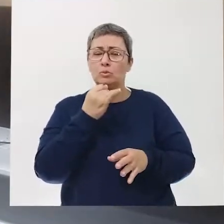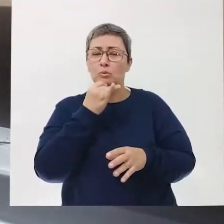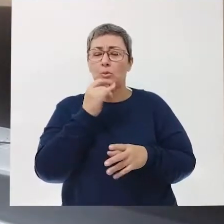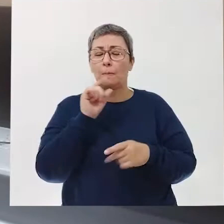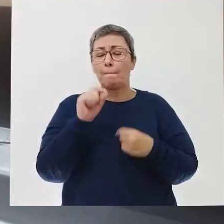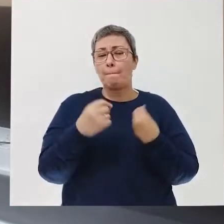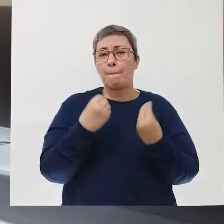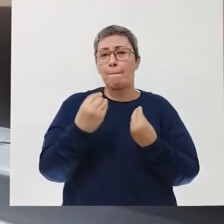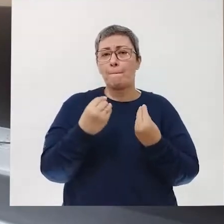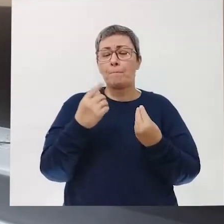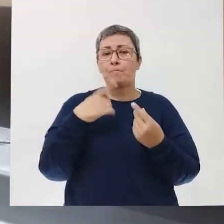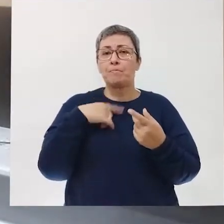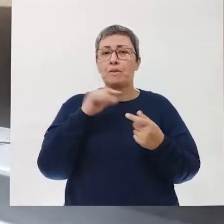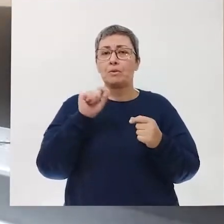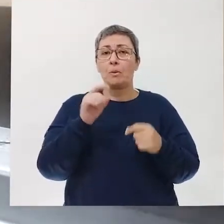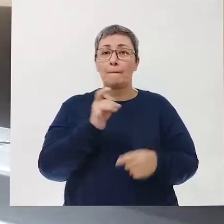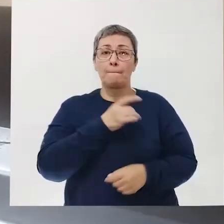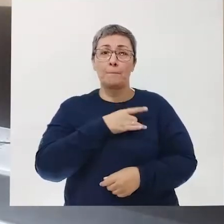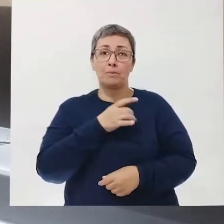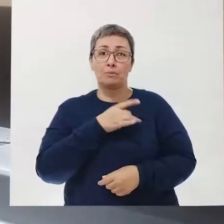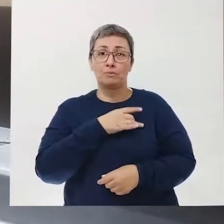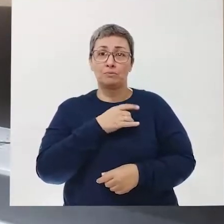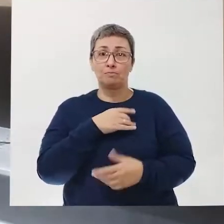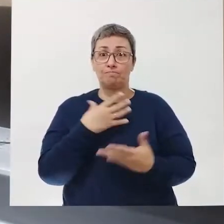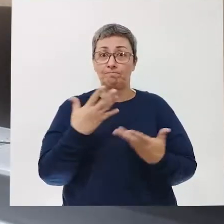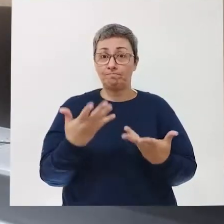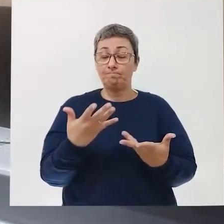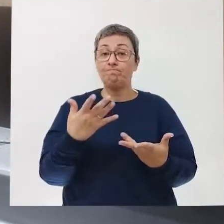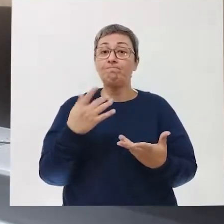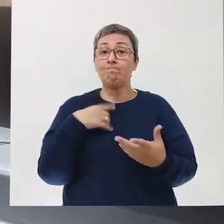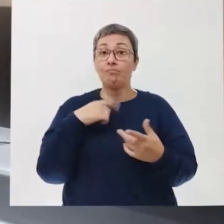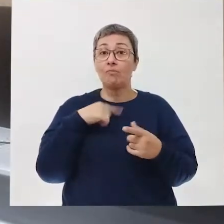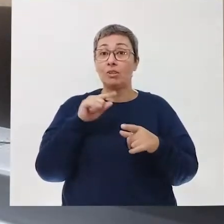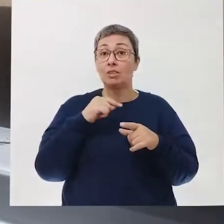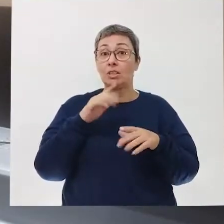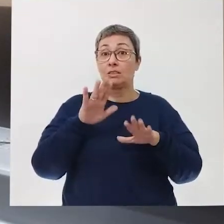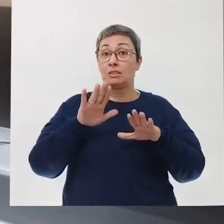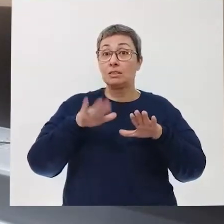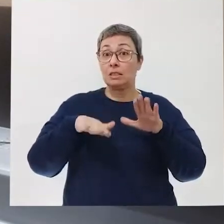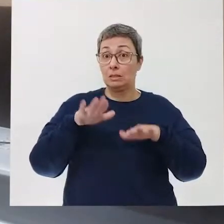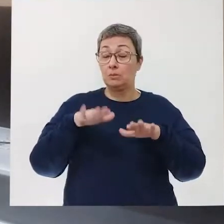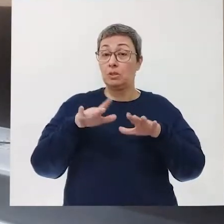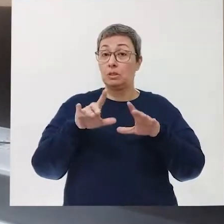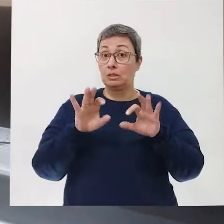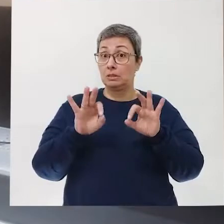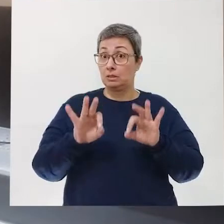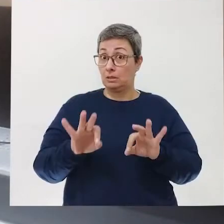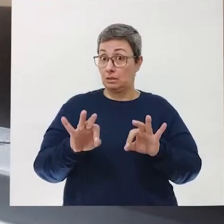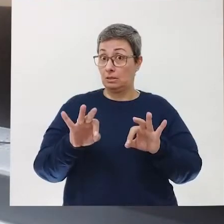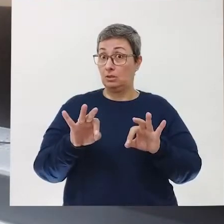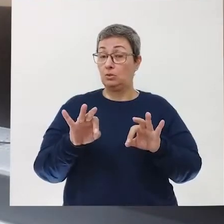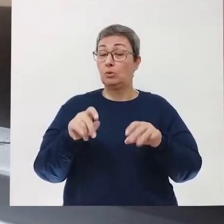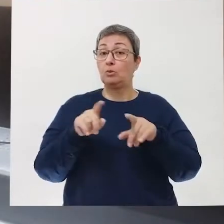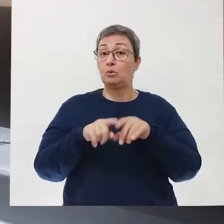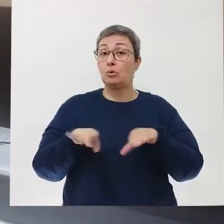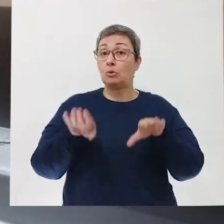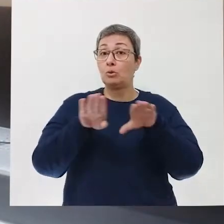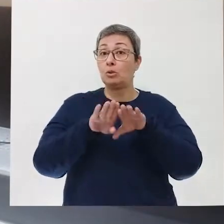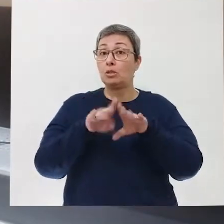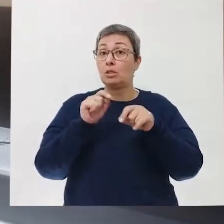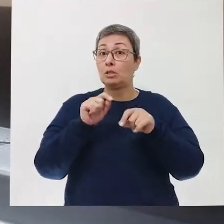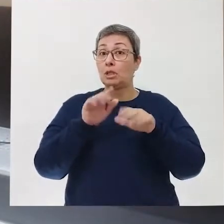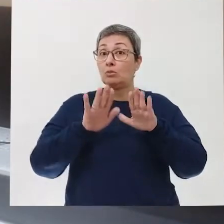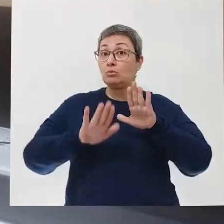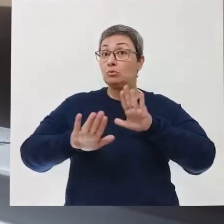que é o medo. O medo que na medida certa nos torna